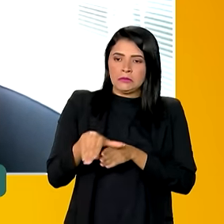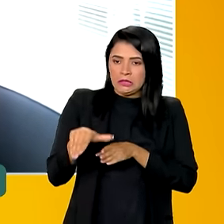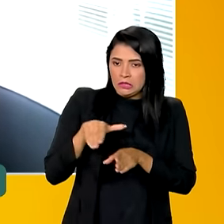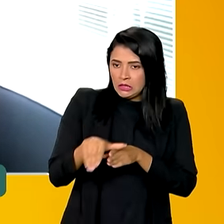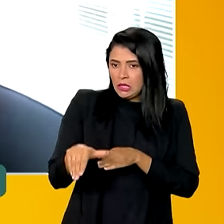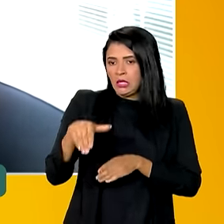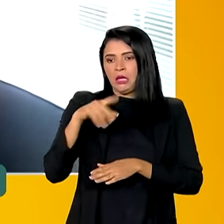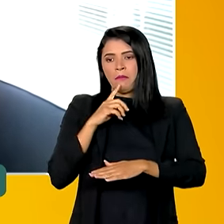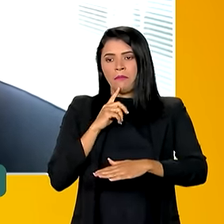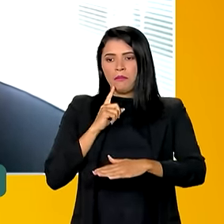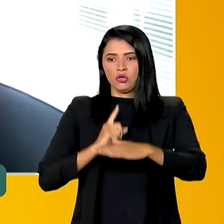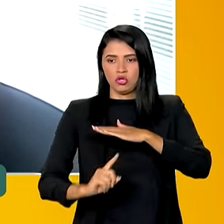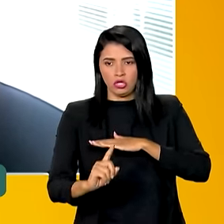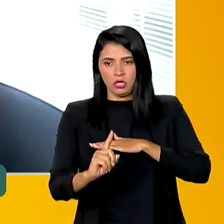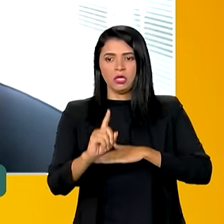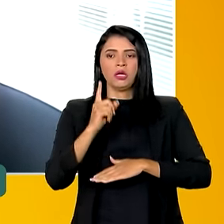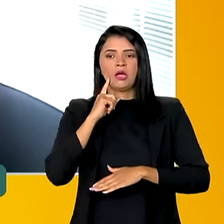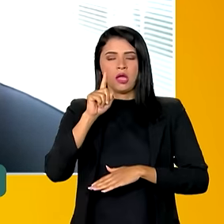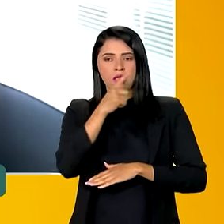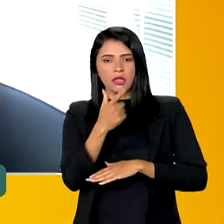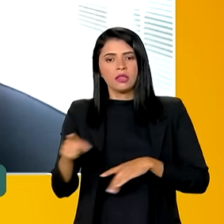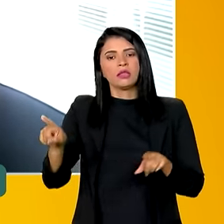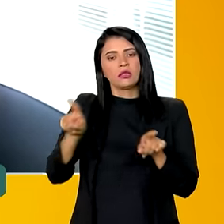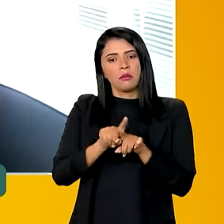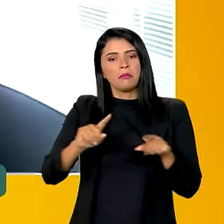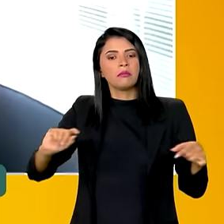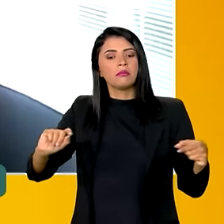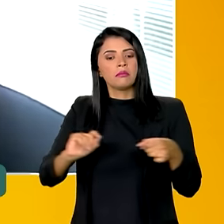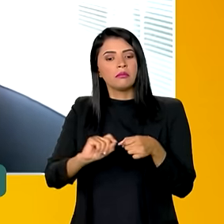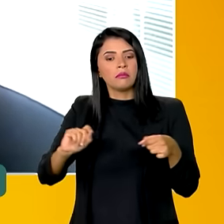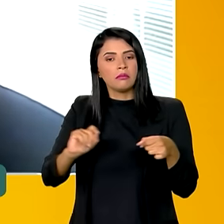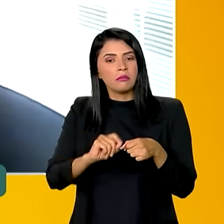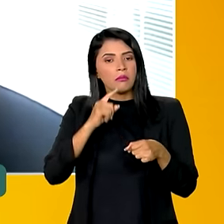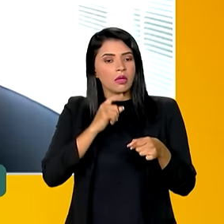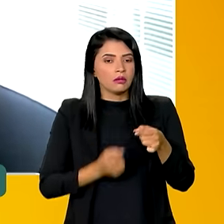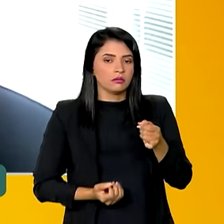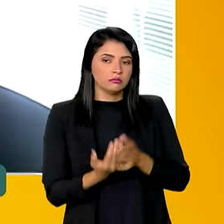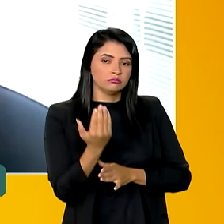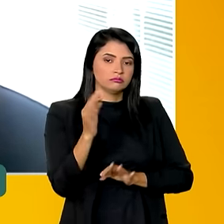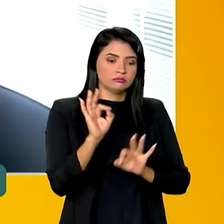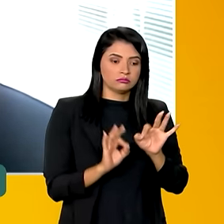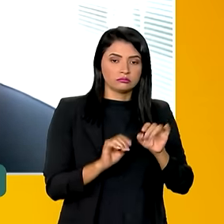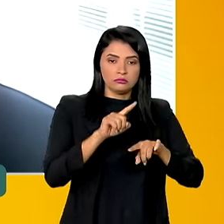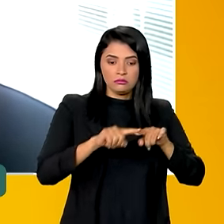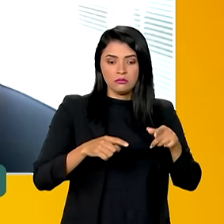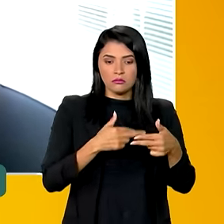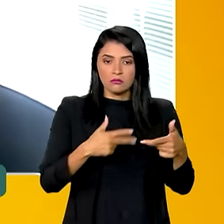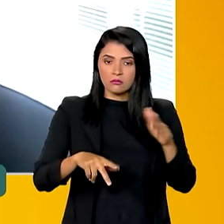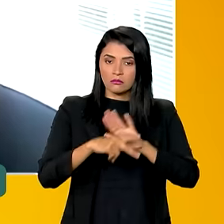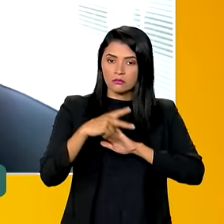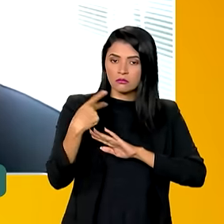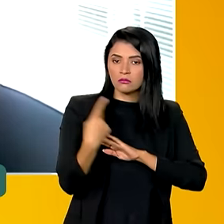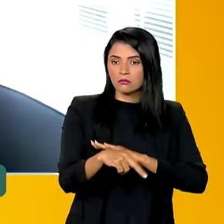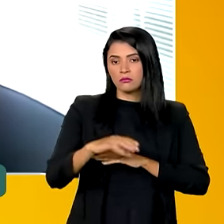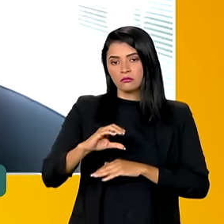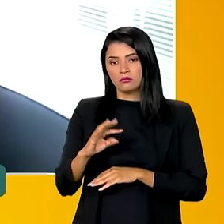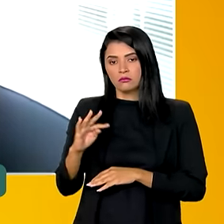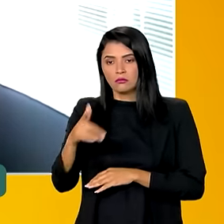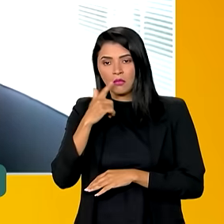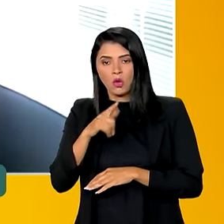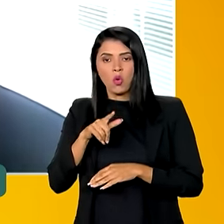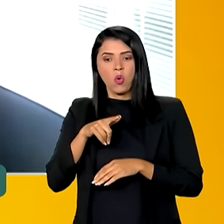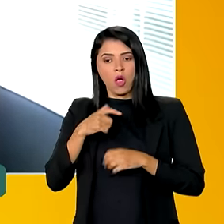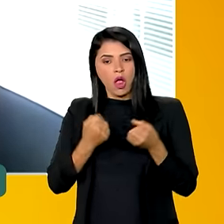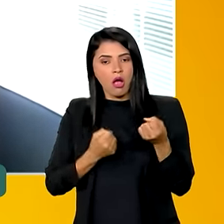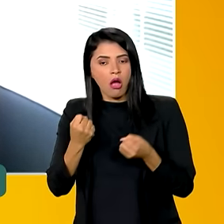estamos investindo muito fortemente na equipagem dos conselhos tutelares com veículos